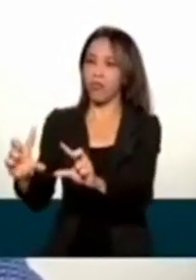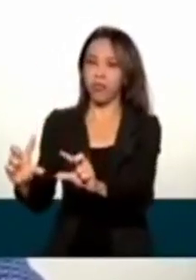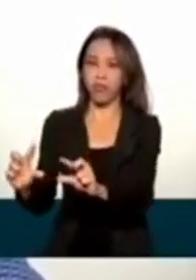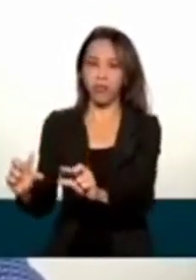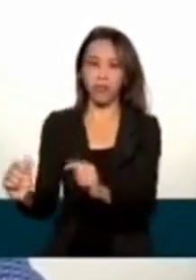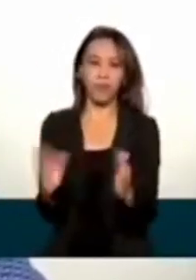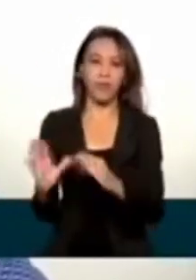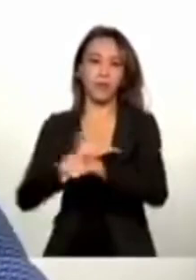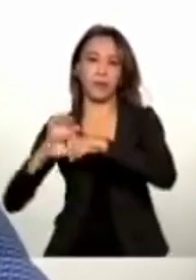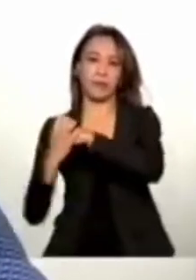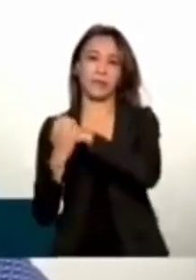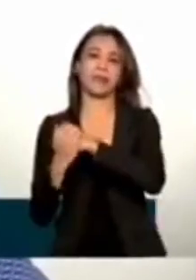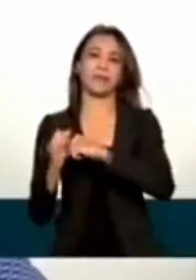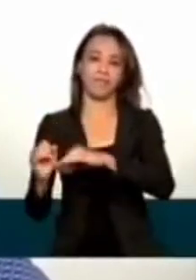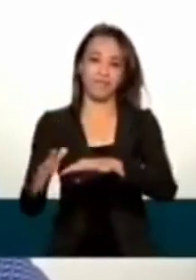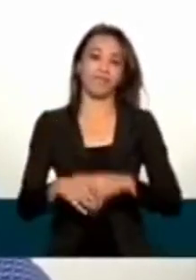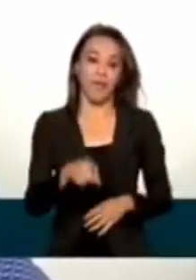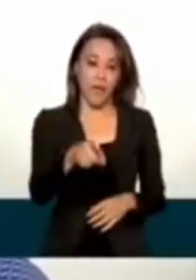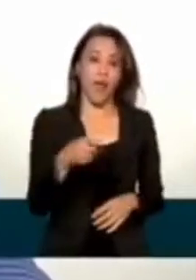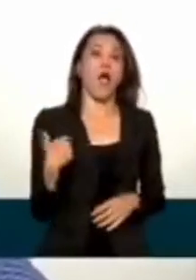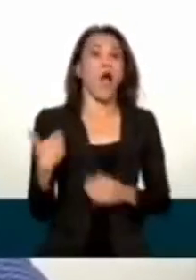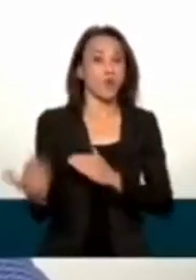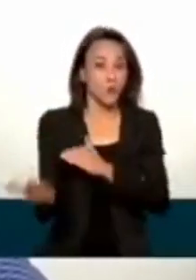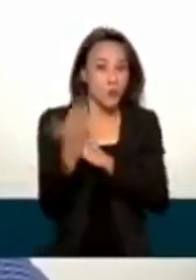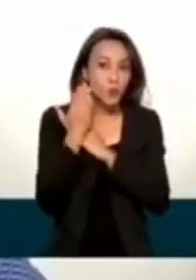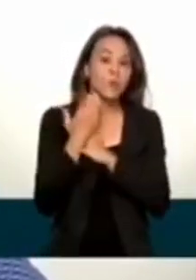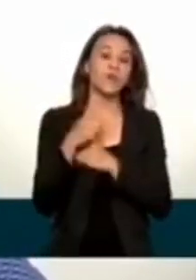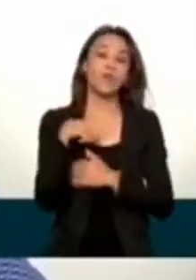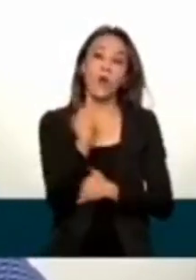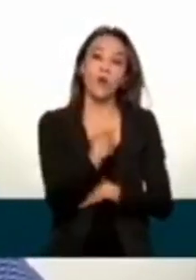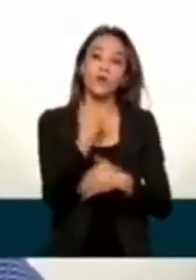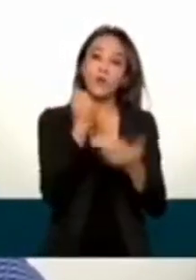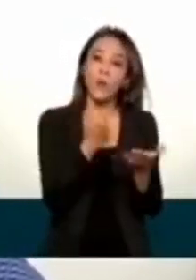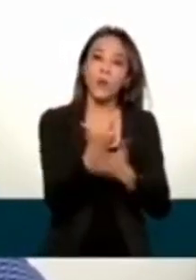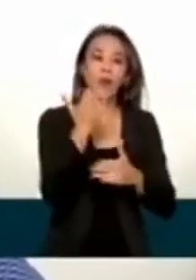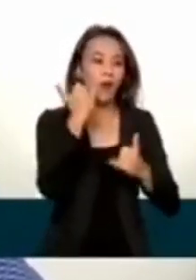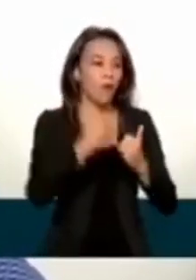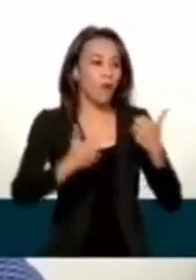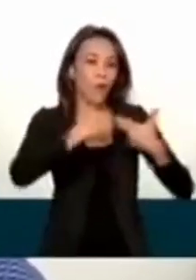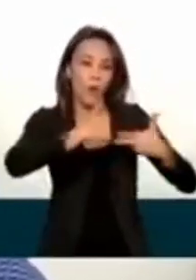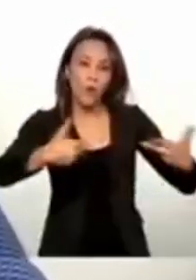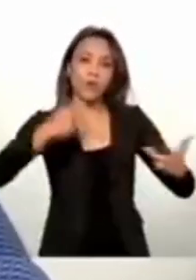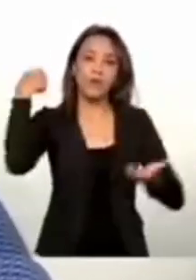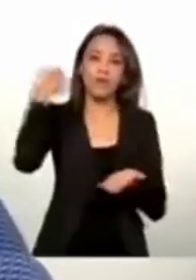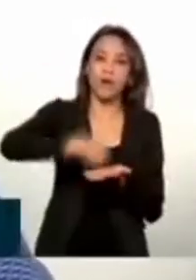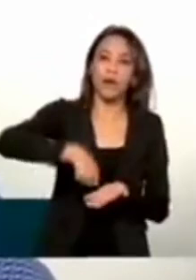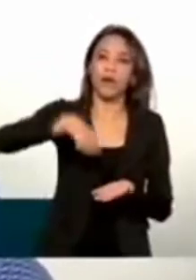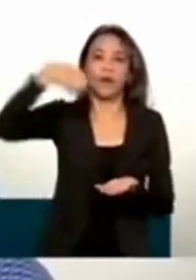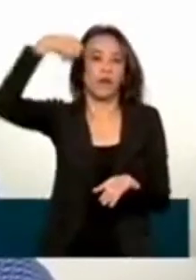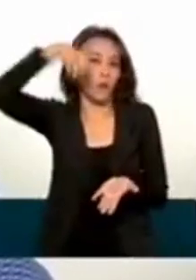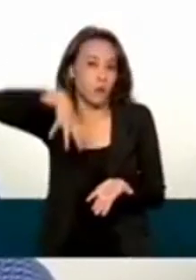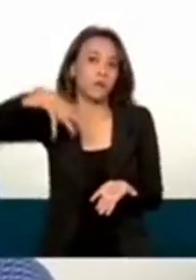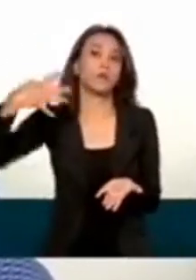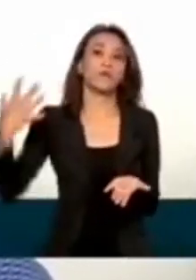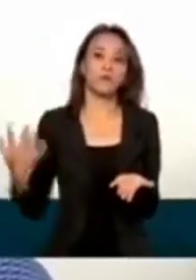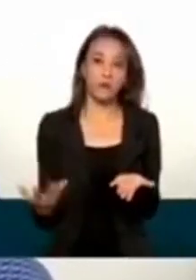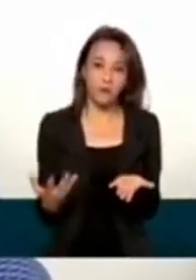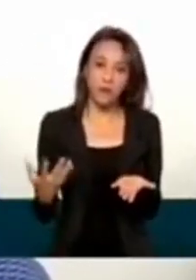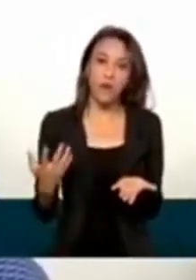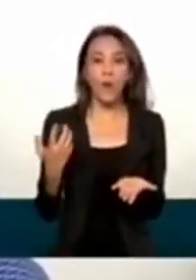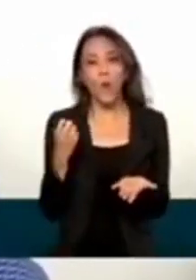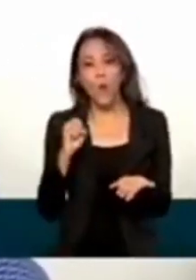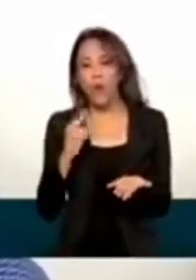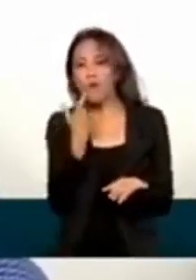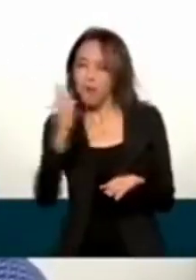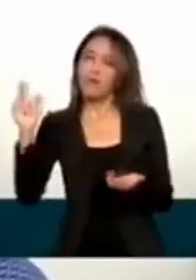Ajuda a gente a, pelo menos, a comprar alguma coisa para dentro de casa, pagar uma conta de luz ou qualquer